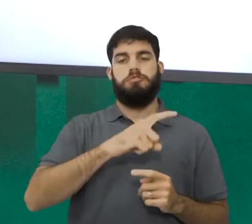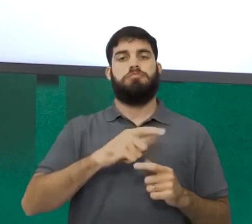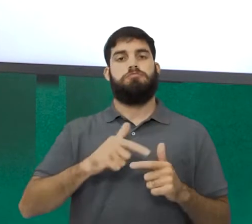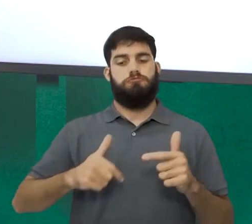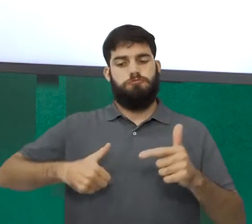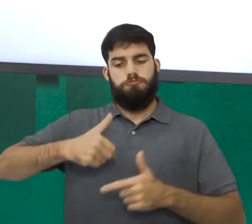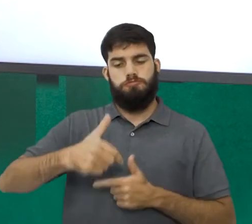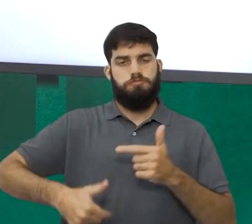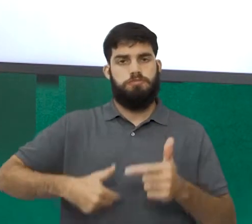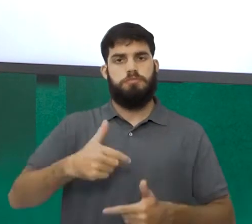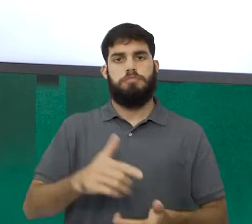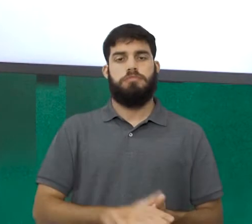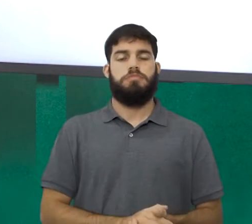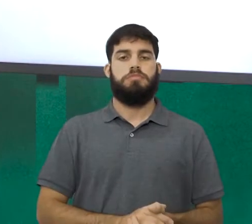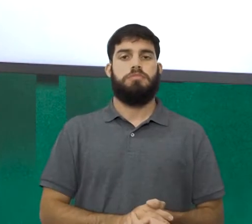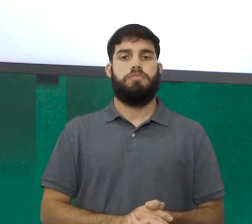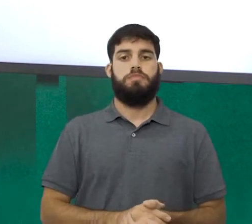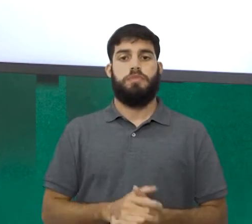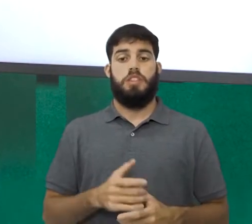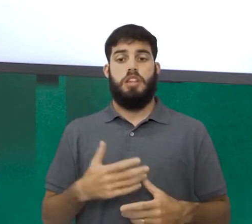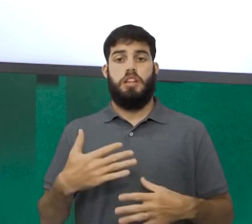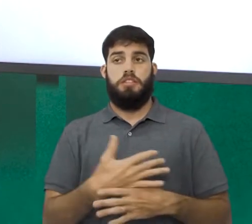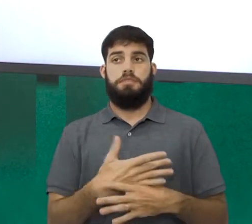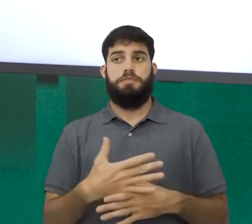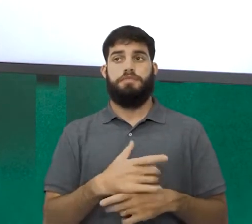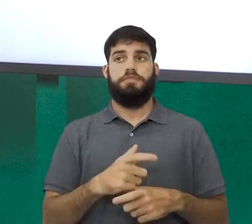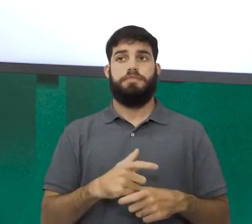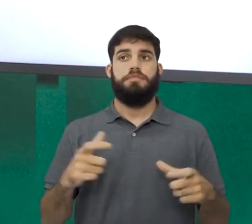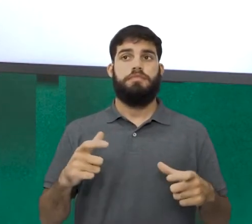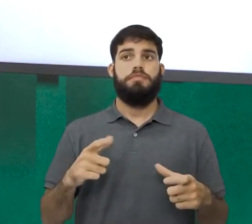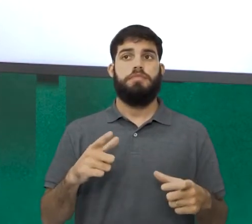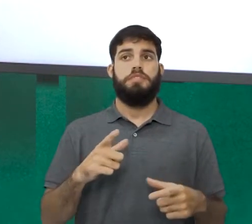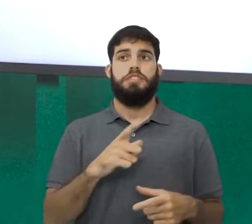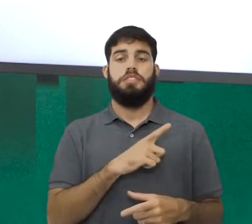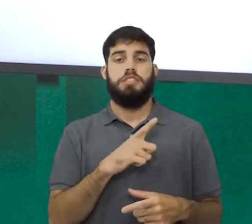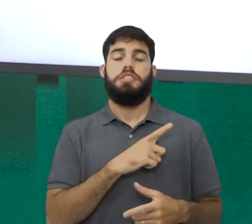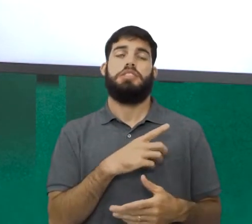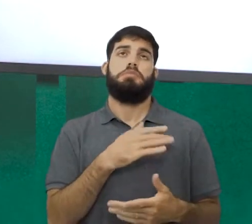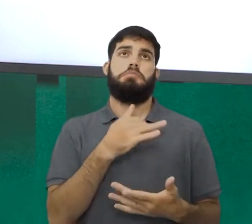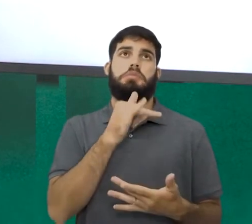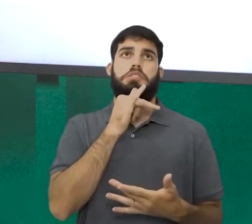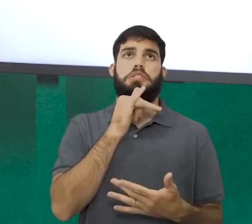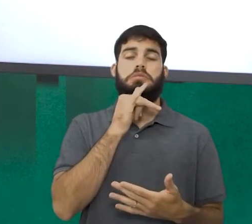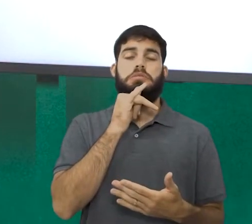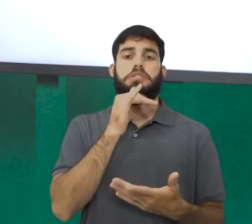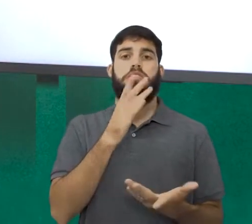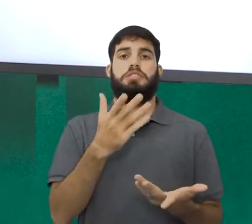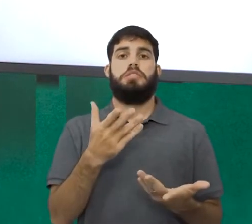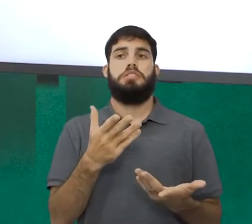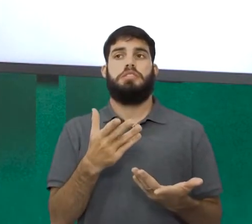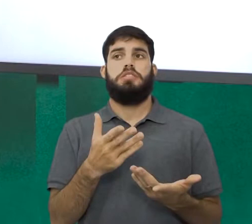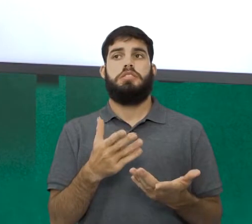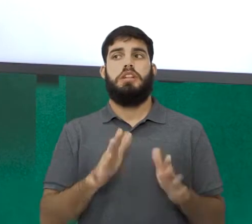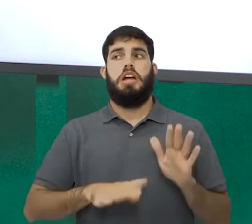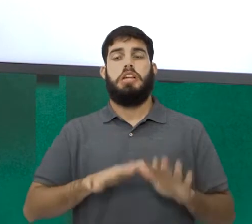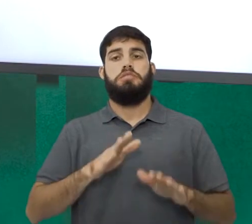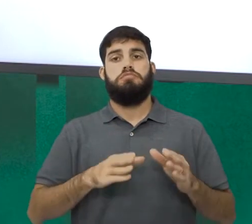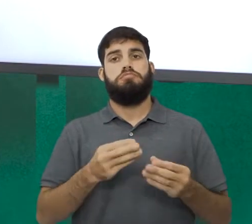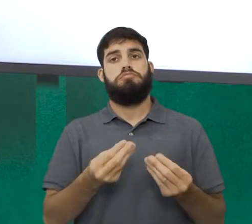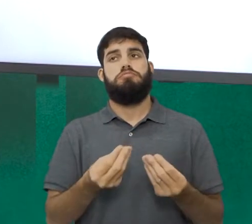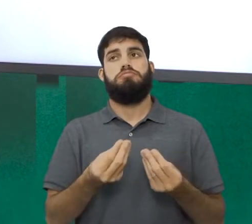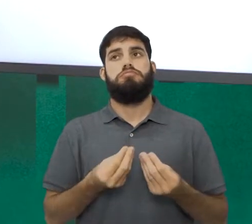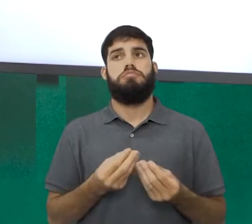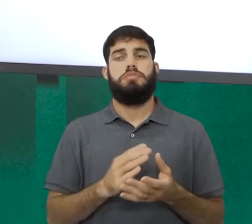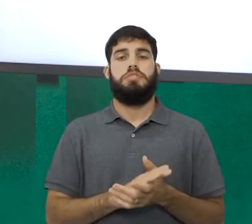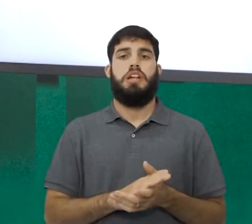espaços megacidades têm a nos, digamos, às vezes intimidar,